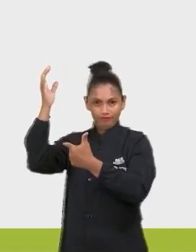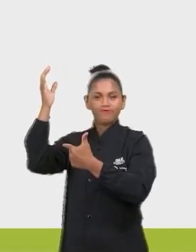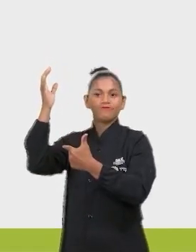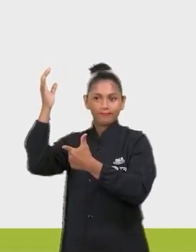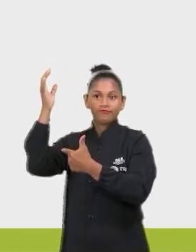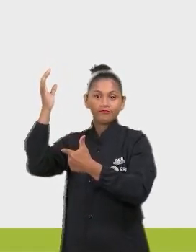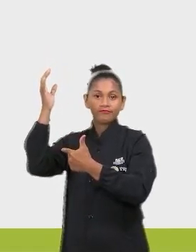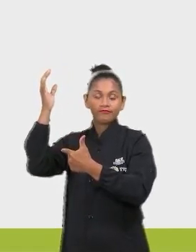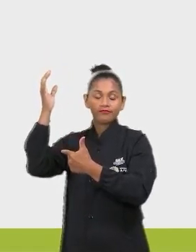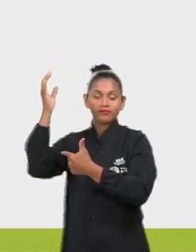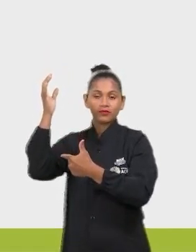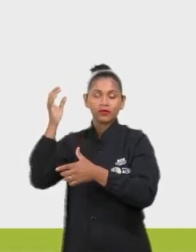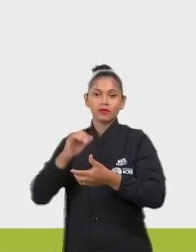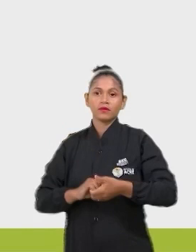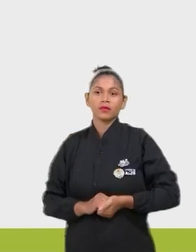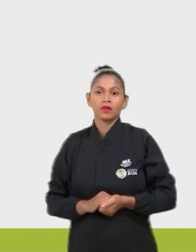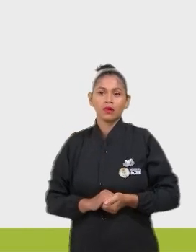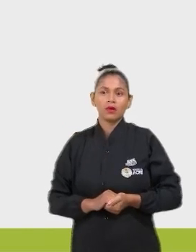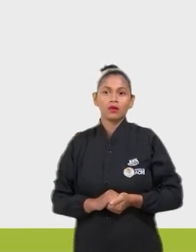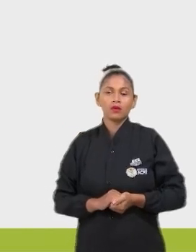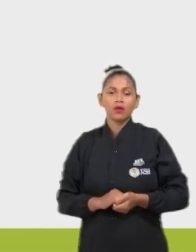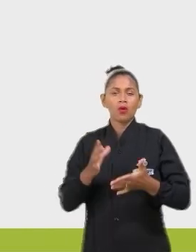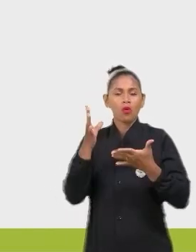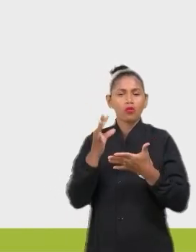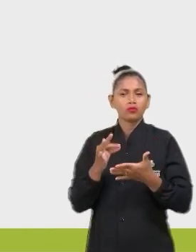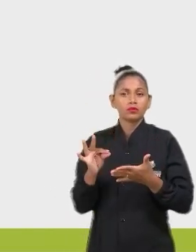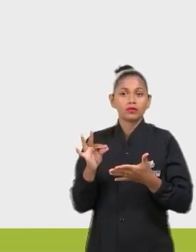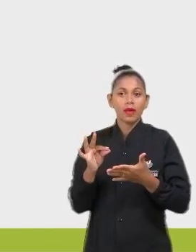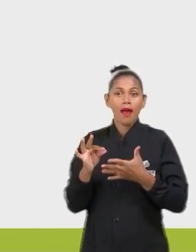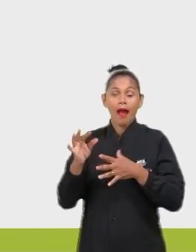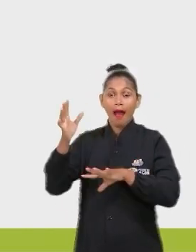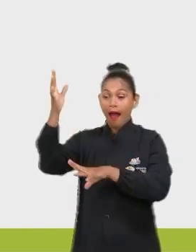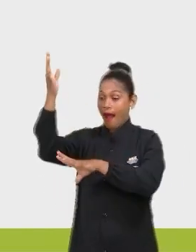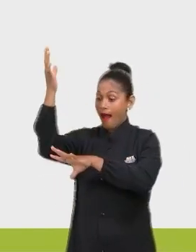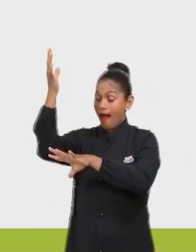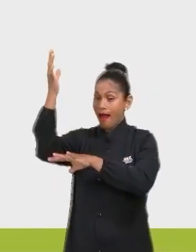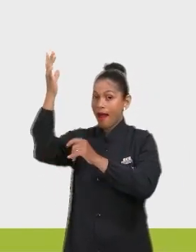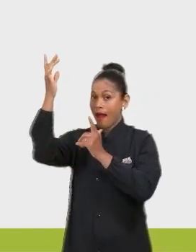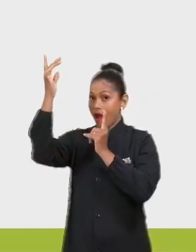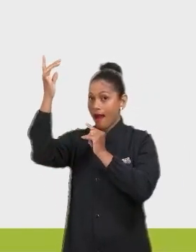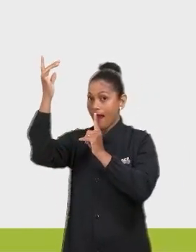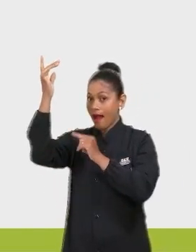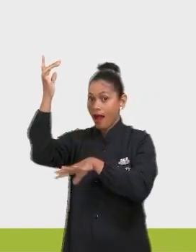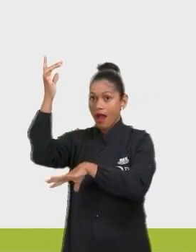Só uma correçãozinha aqui é que essa água representada aqui embaixo, ela não está